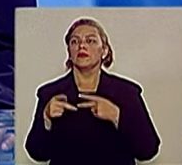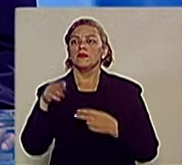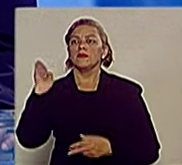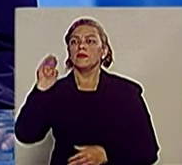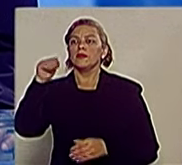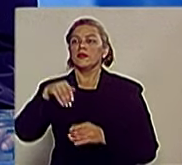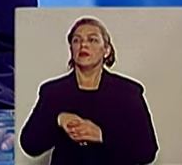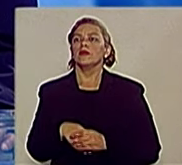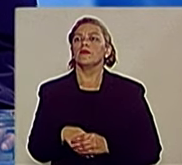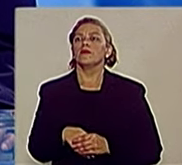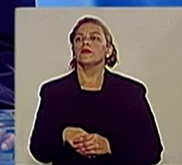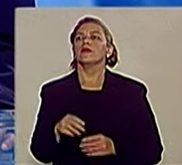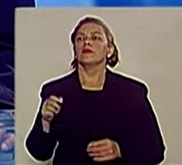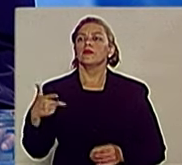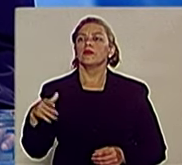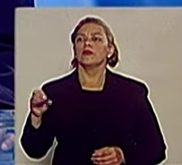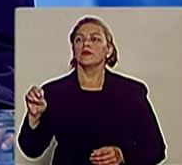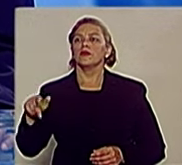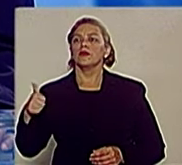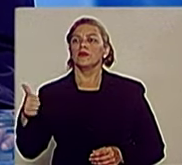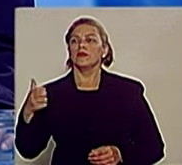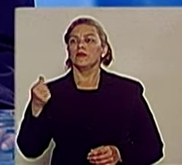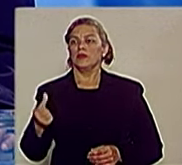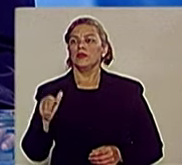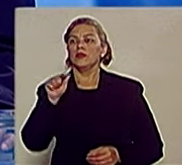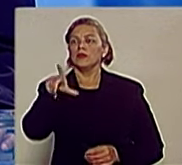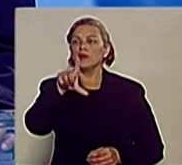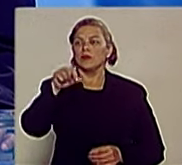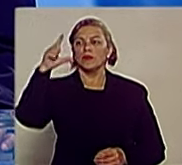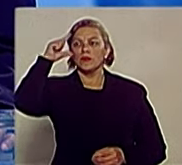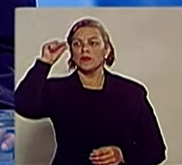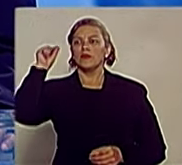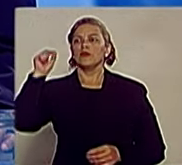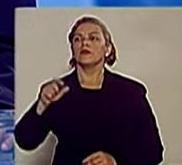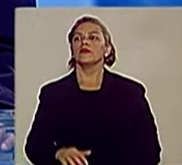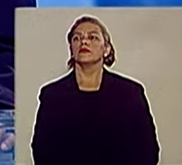Eleições 2016. Você decide na Band.